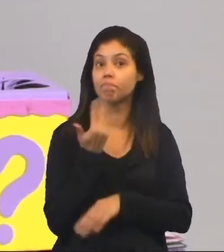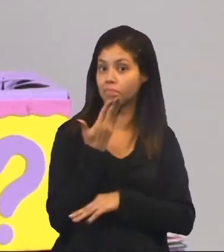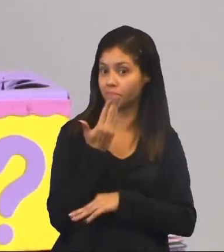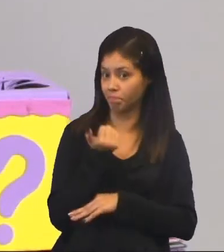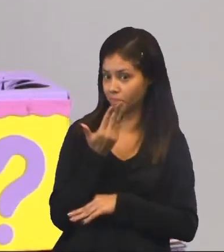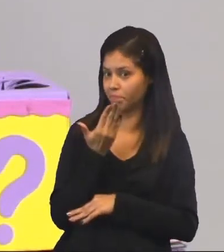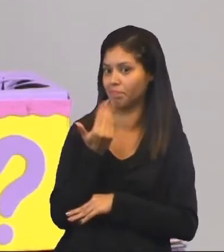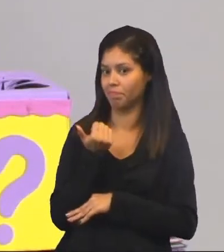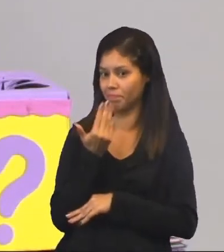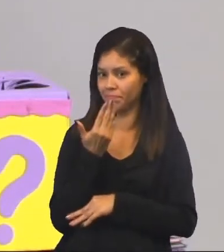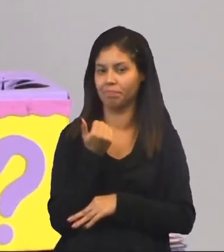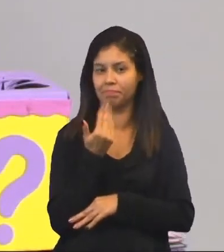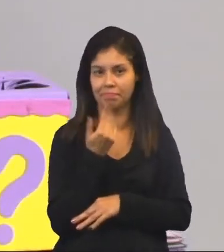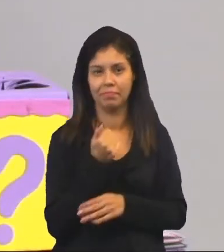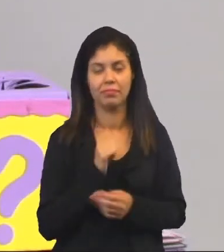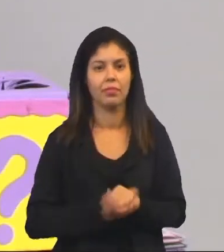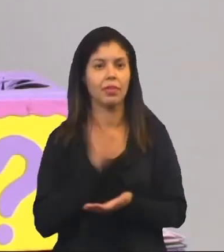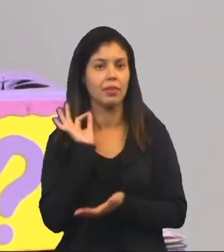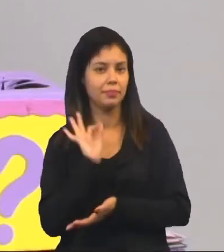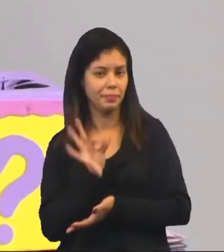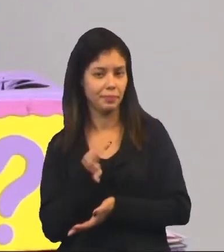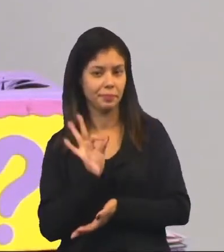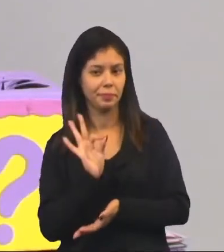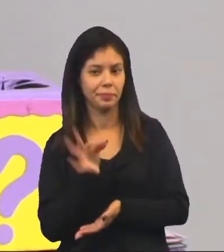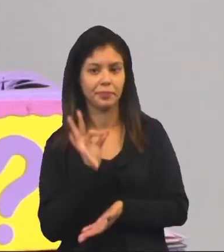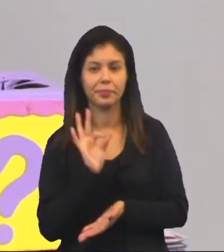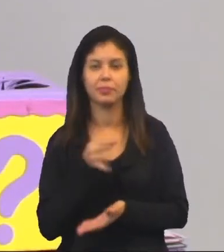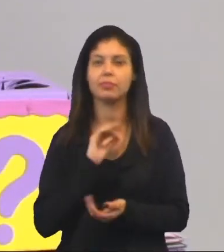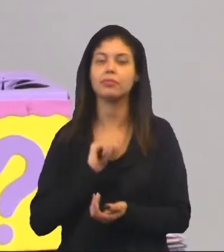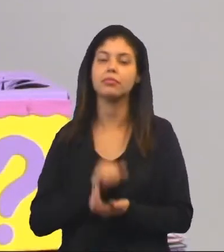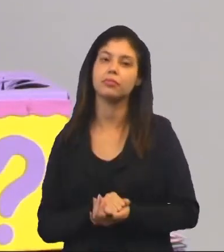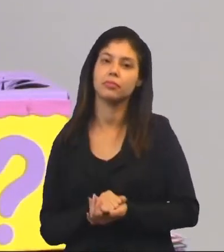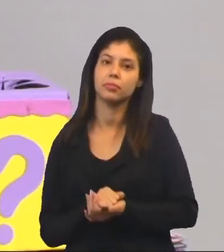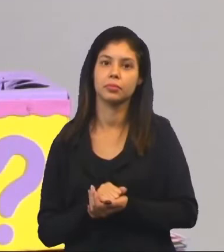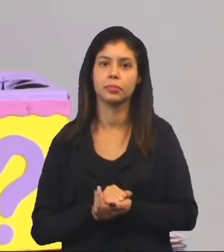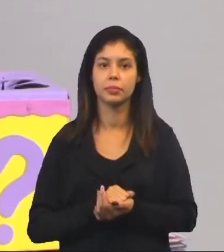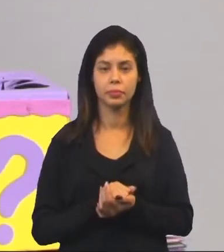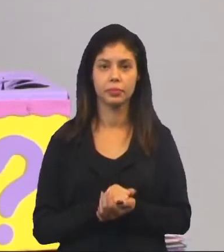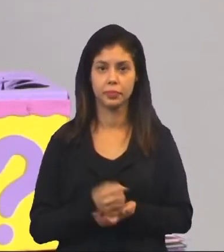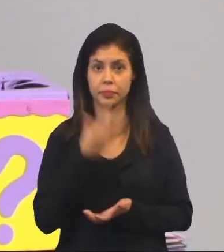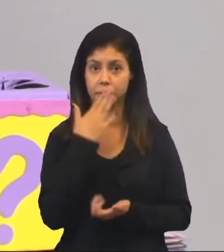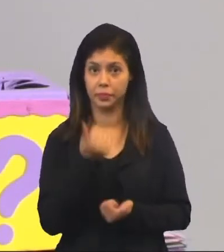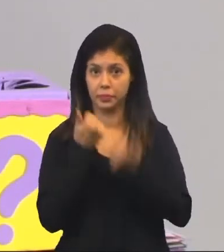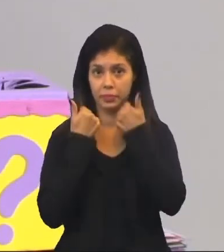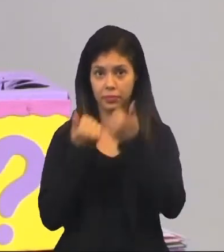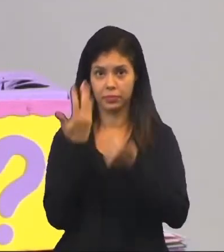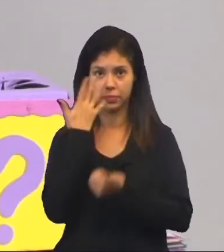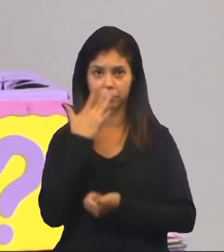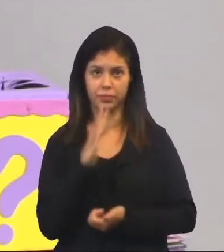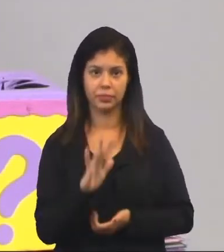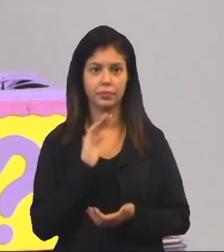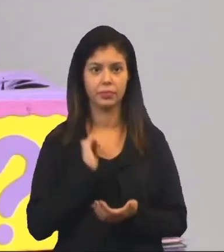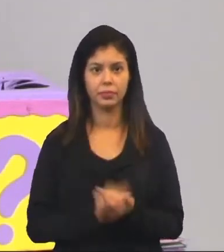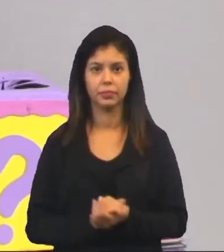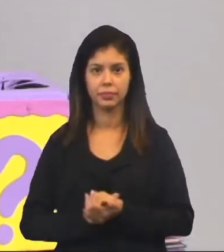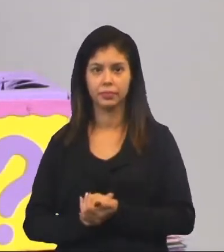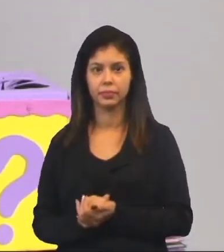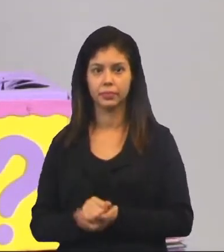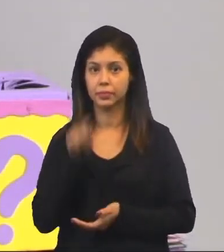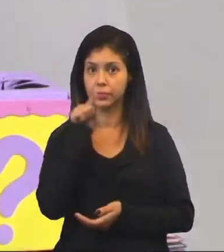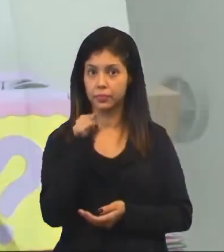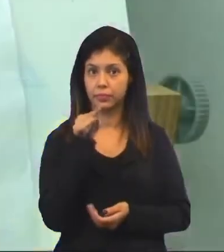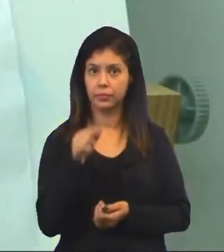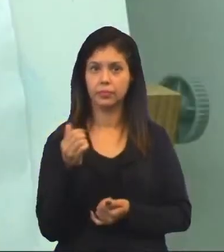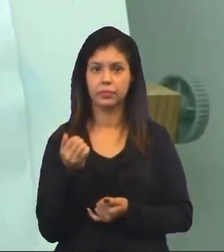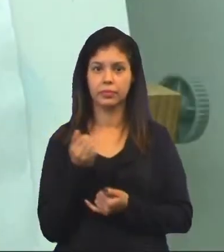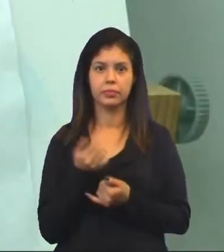comer. Isso mesmo. Dá água na boca. Muito bem, crianças. Então, aqui é